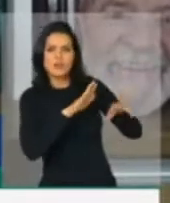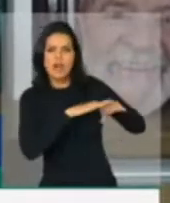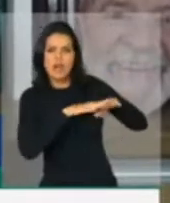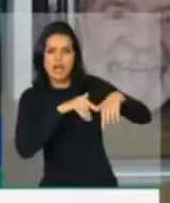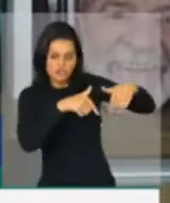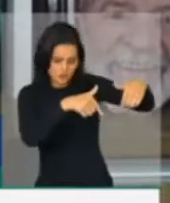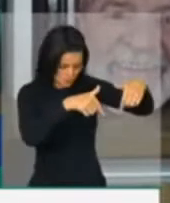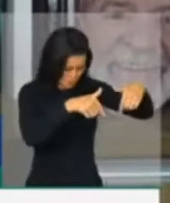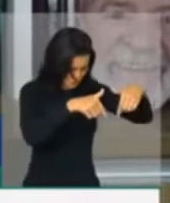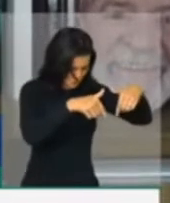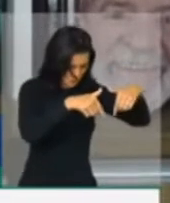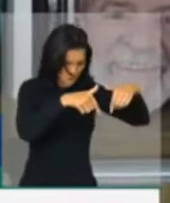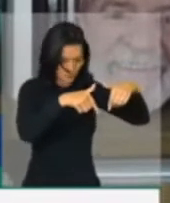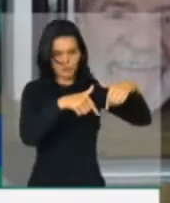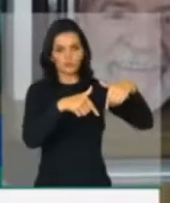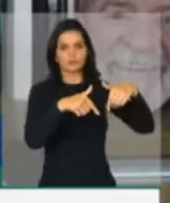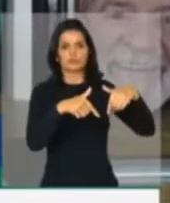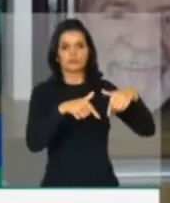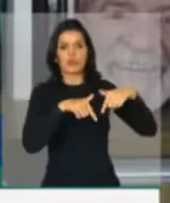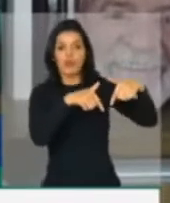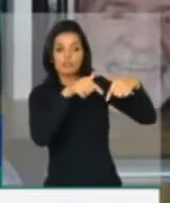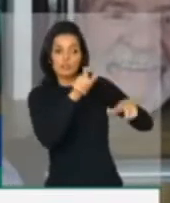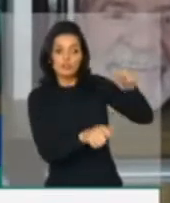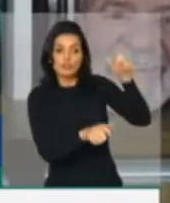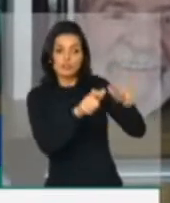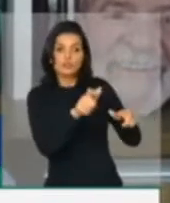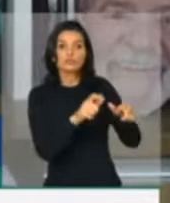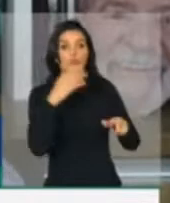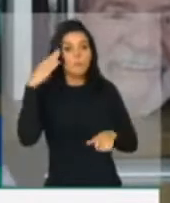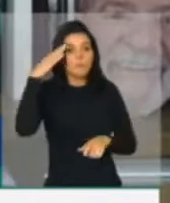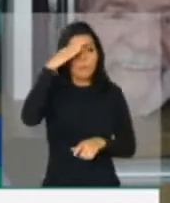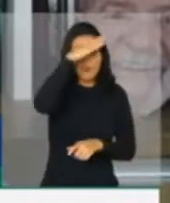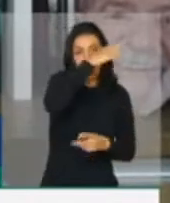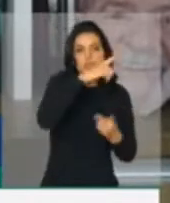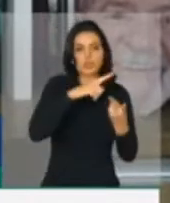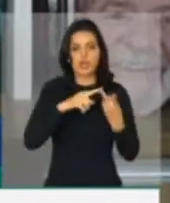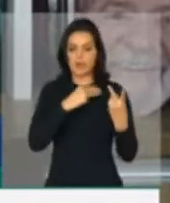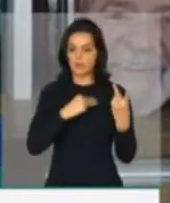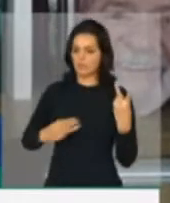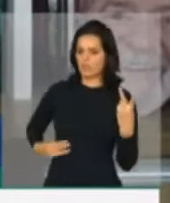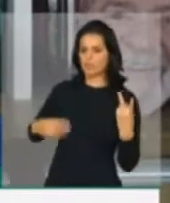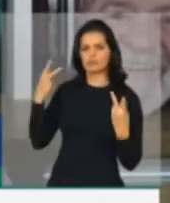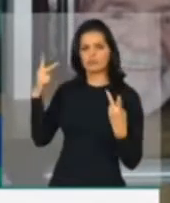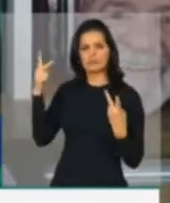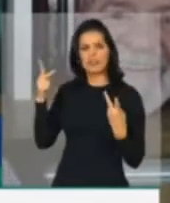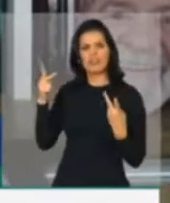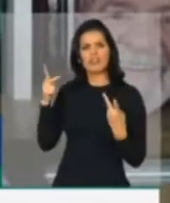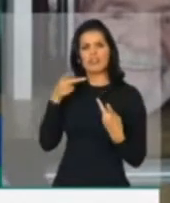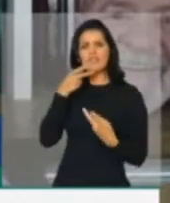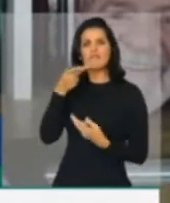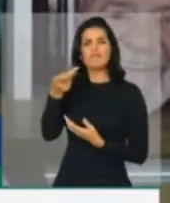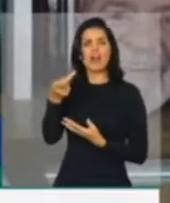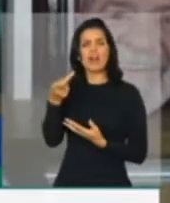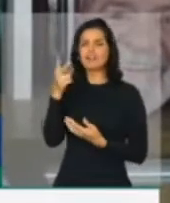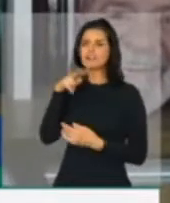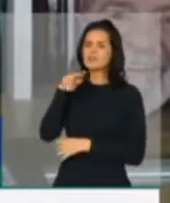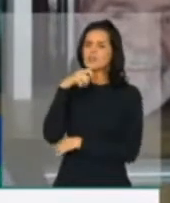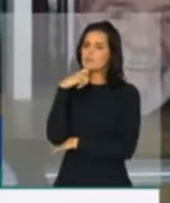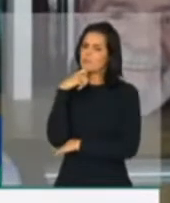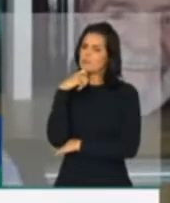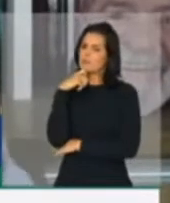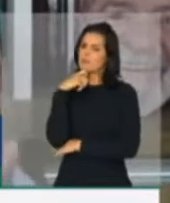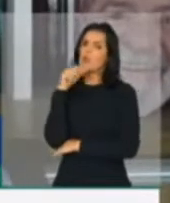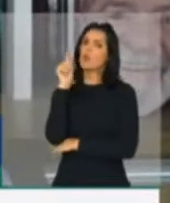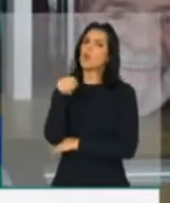o que que, de fato, Bolsonaro e seus ministros querem dizer para o Brasil pela forma